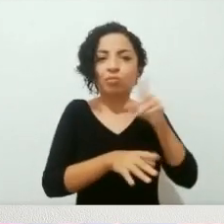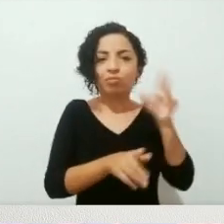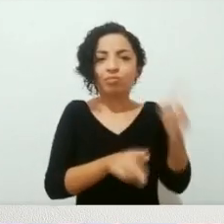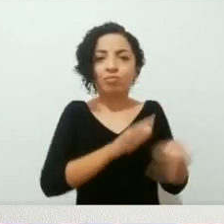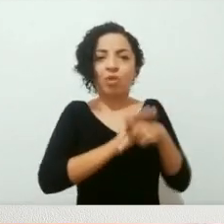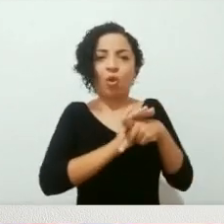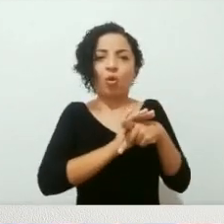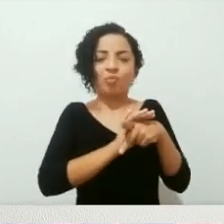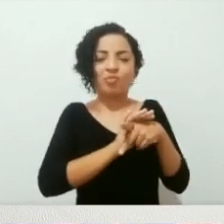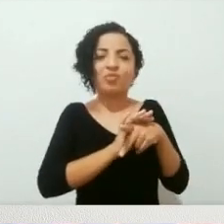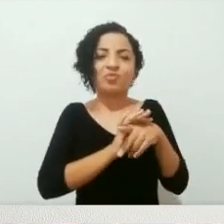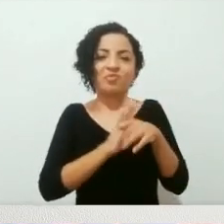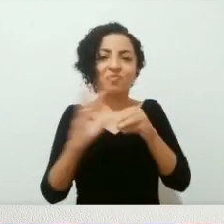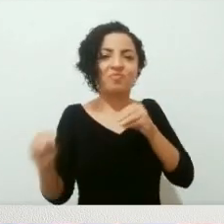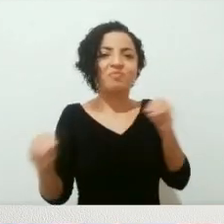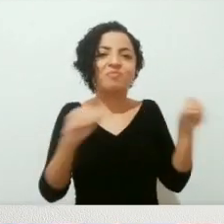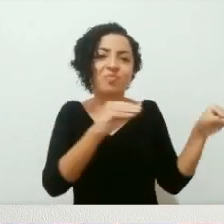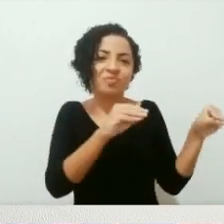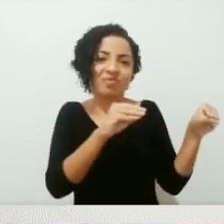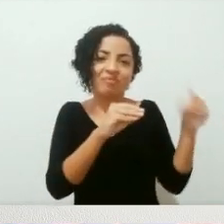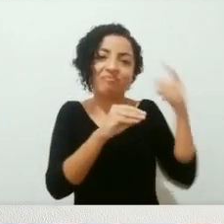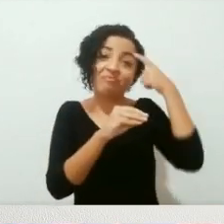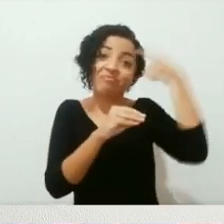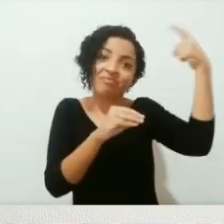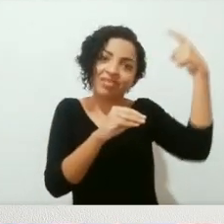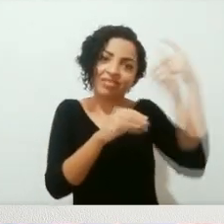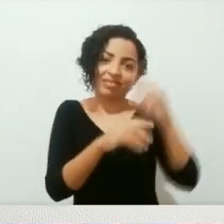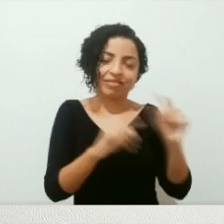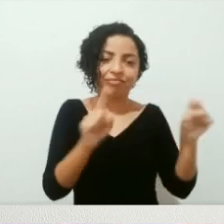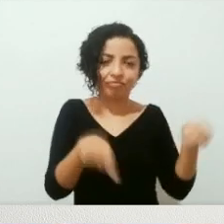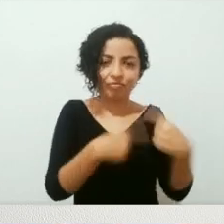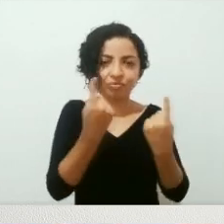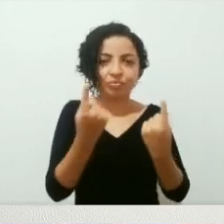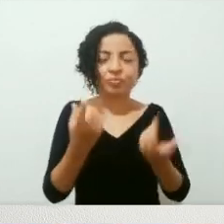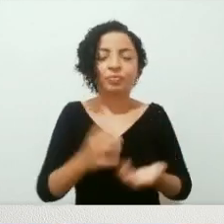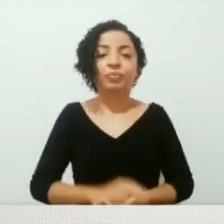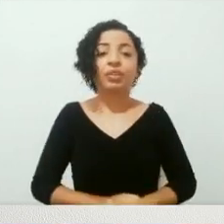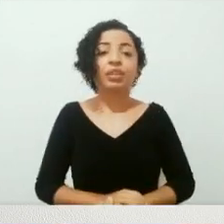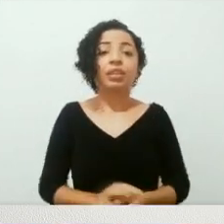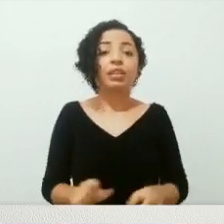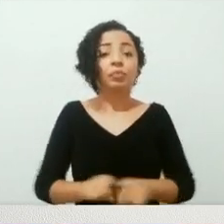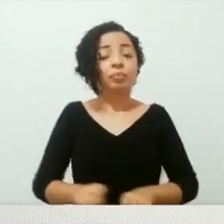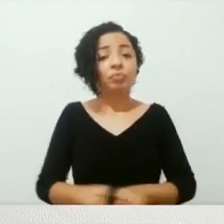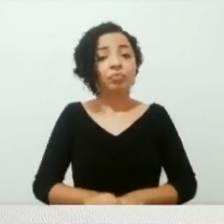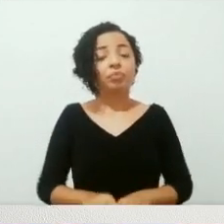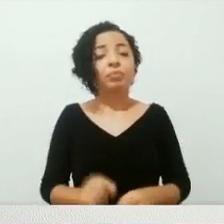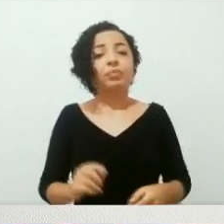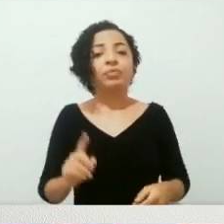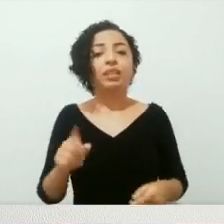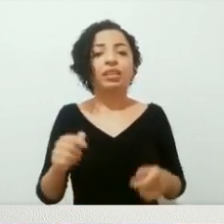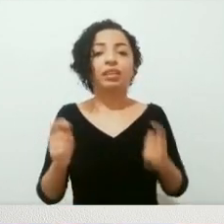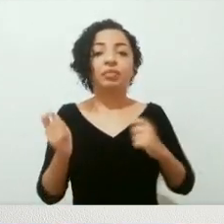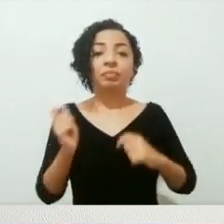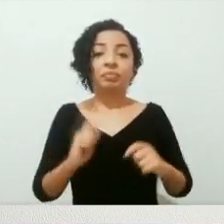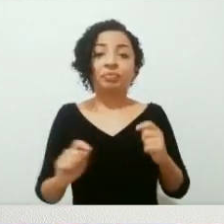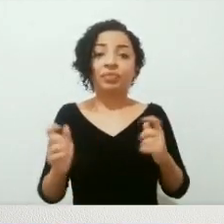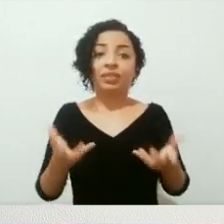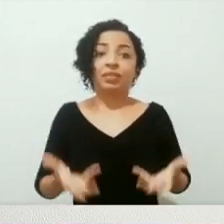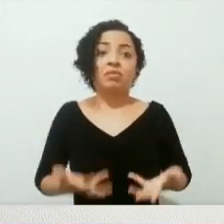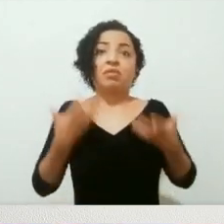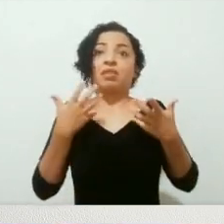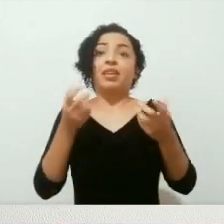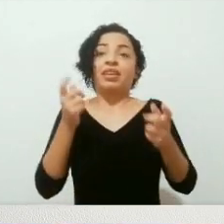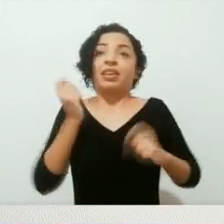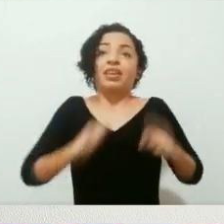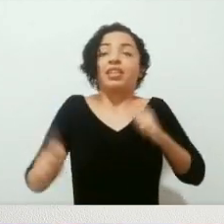arriscar mesmo, entregar uma vida, uma vida entregue a uma nova possibilidade. Além disso, também, eu acho que levantar expectativas nunca é bom,